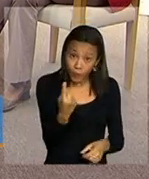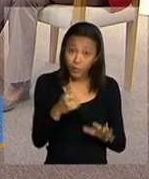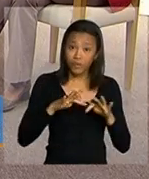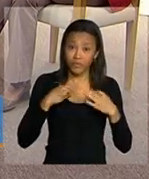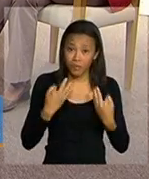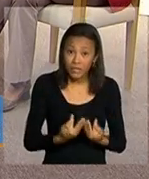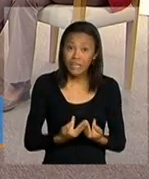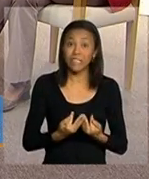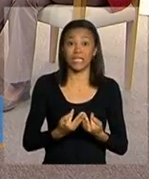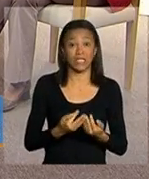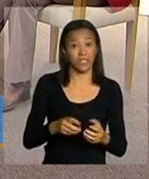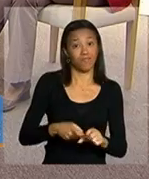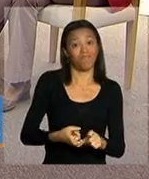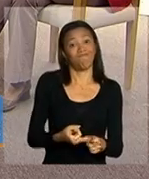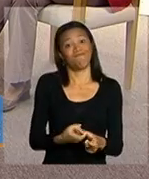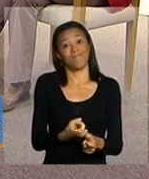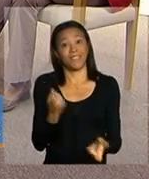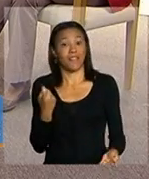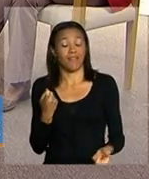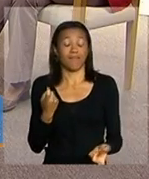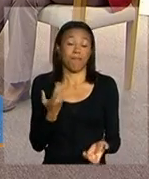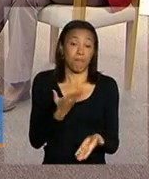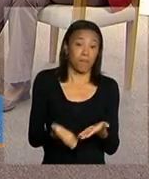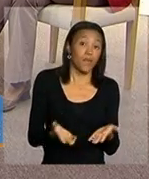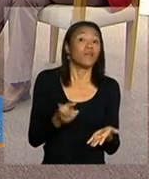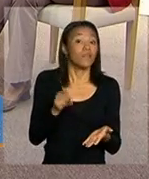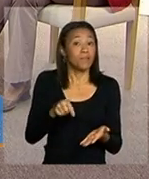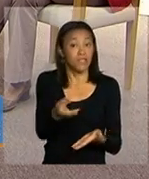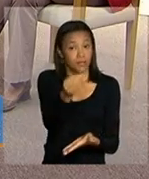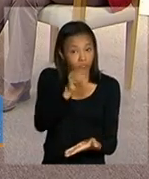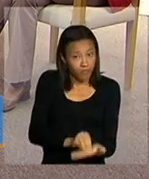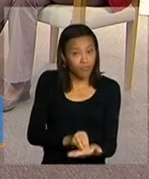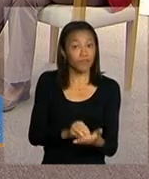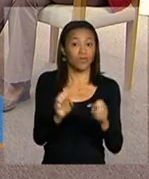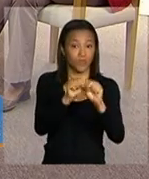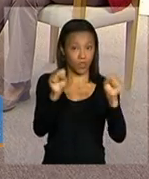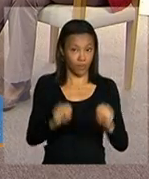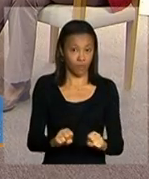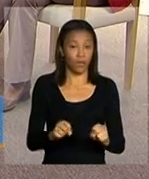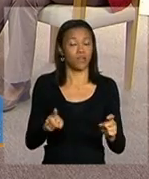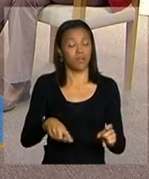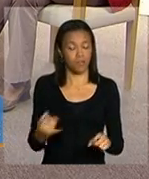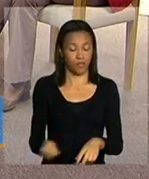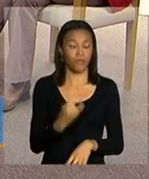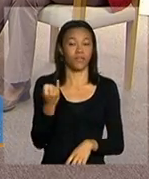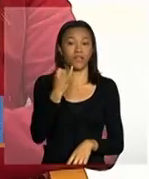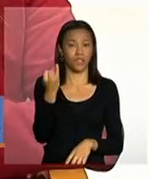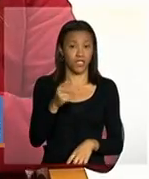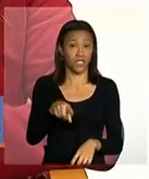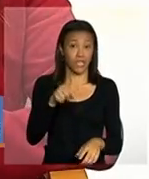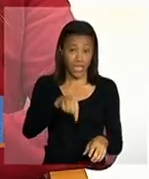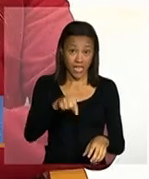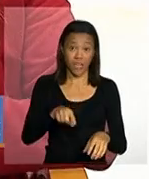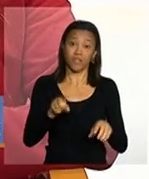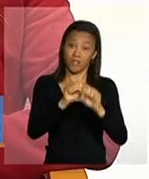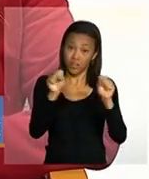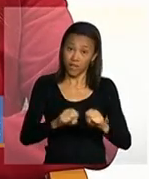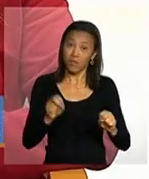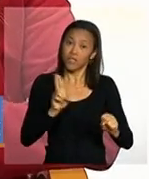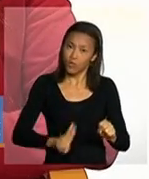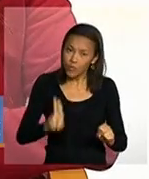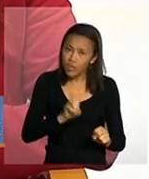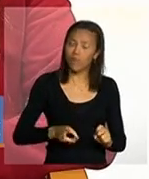situação de suspensão que esse registro seja feito no SICOM então isso é muito importante que o SICOM seja utilizado que o